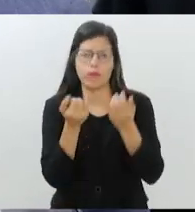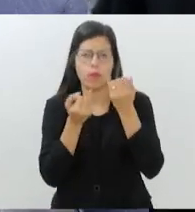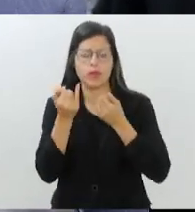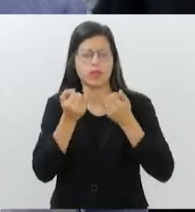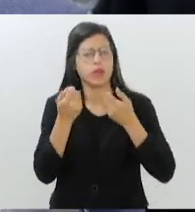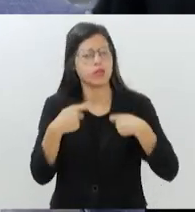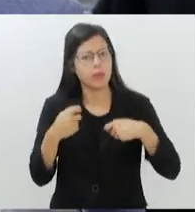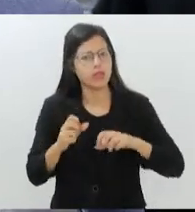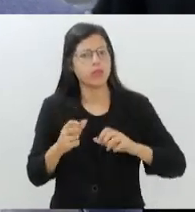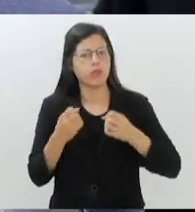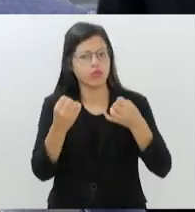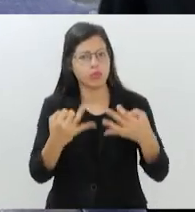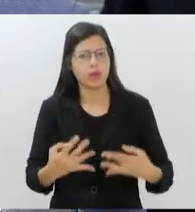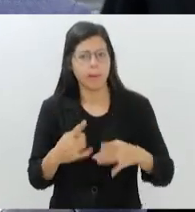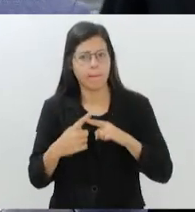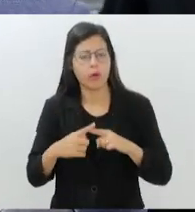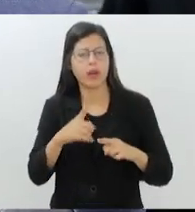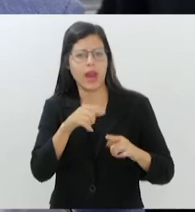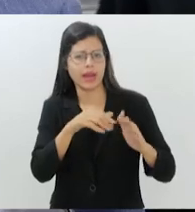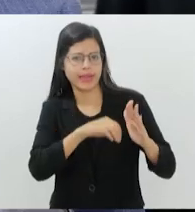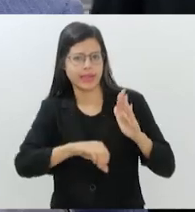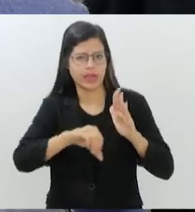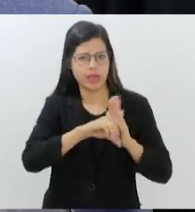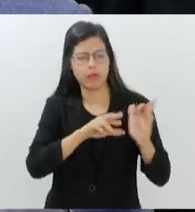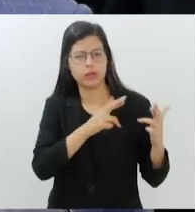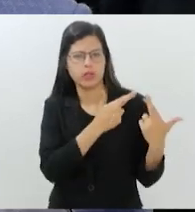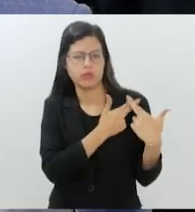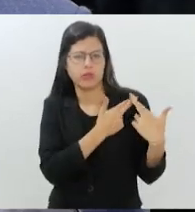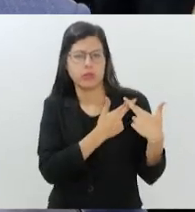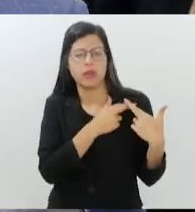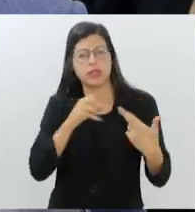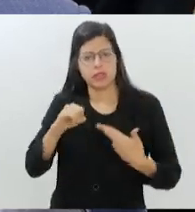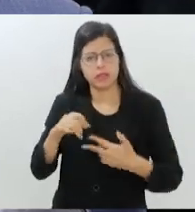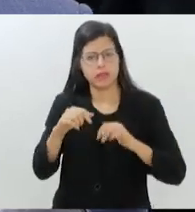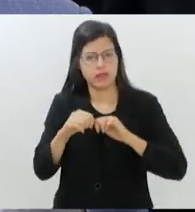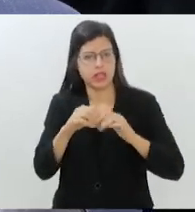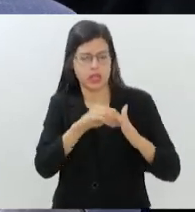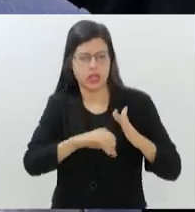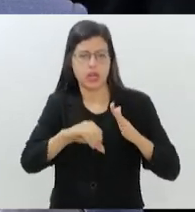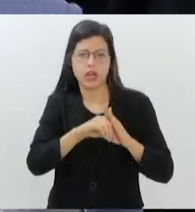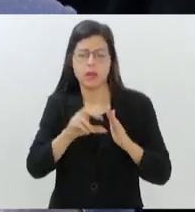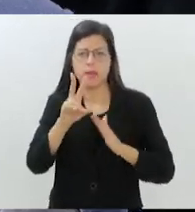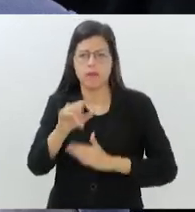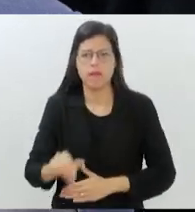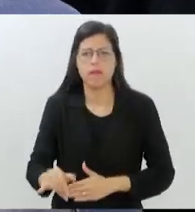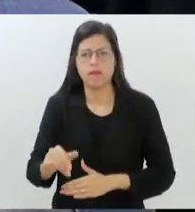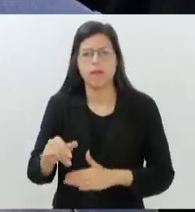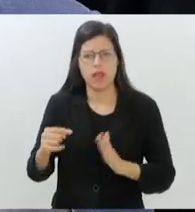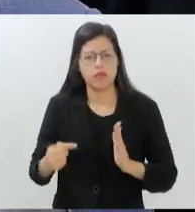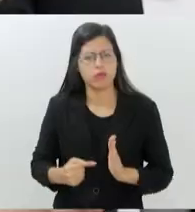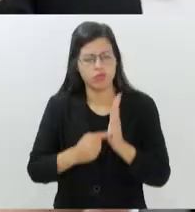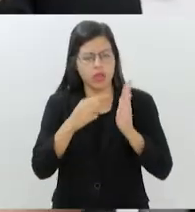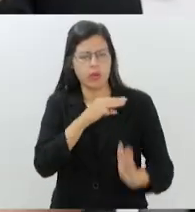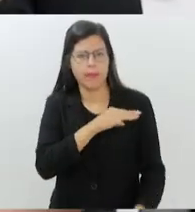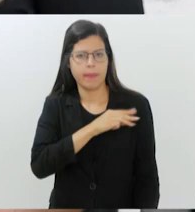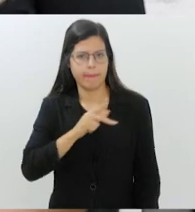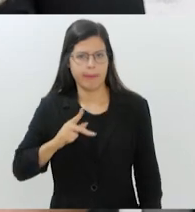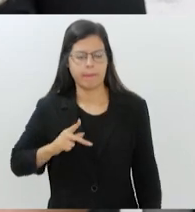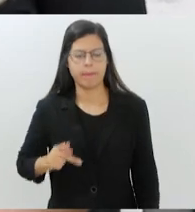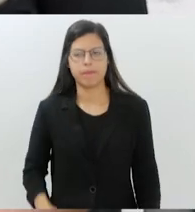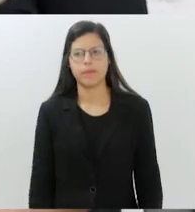esclarecer isso, porque isso é crime de responsabilidade e aqueles que tiverem cometido esse crime vão ser indiciados, inclusive denunciados ao Ministério Público. O